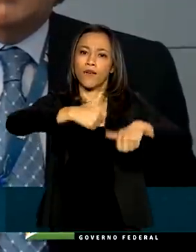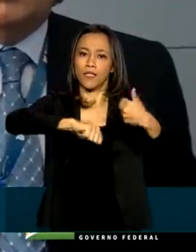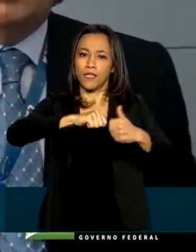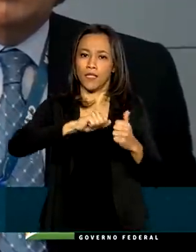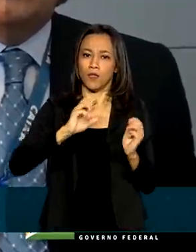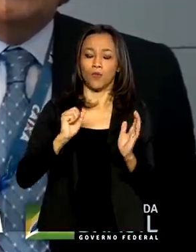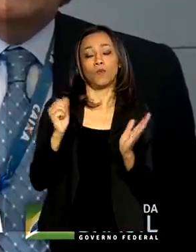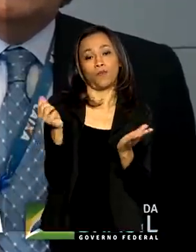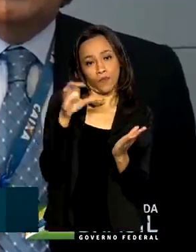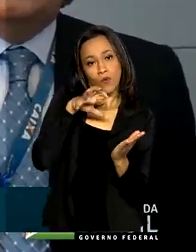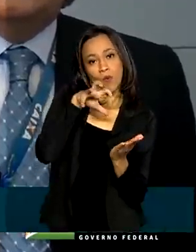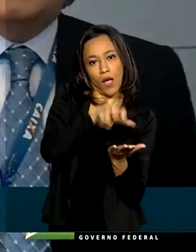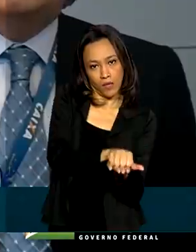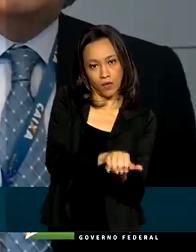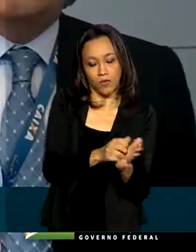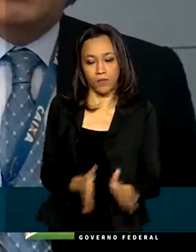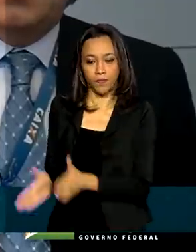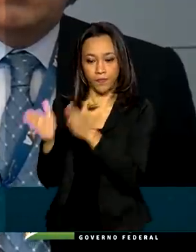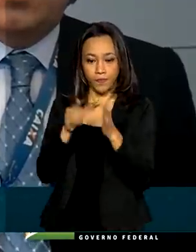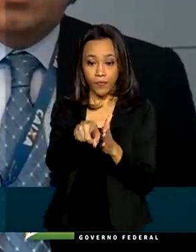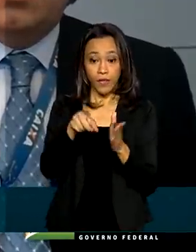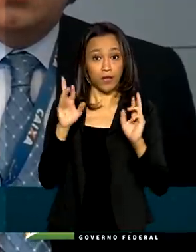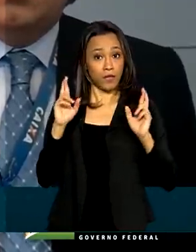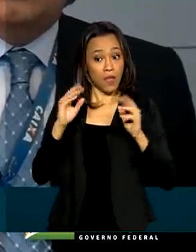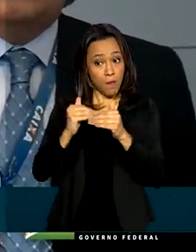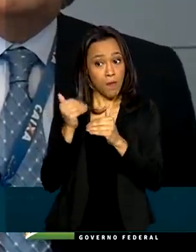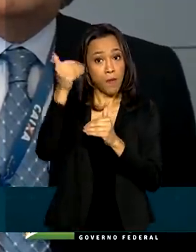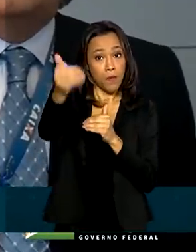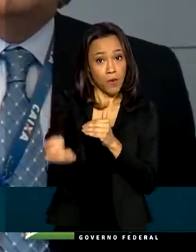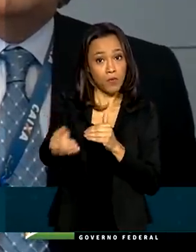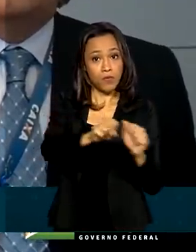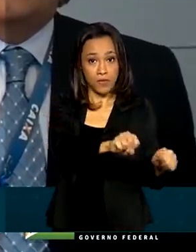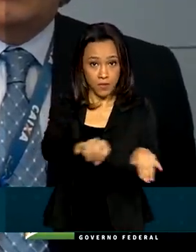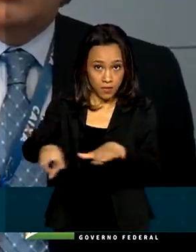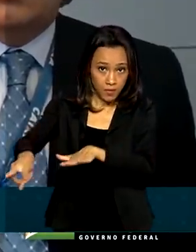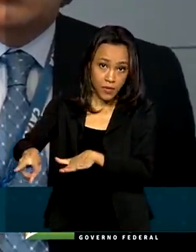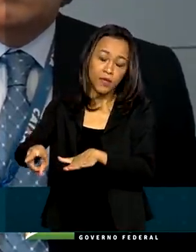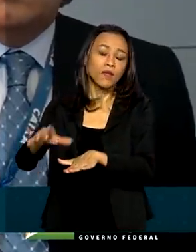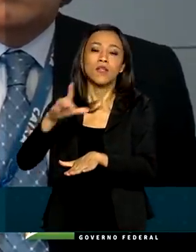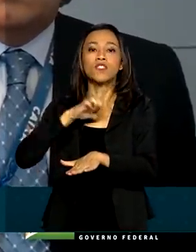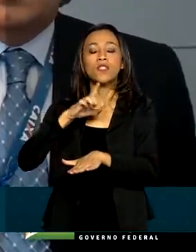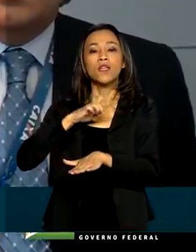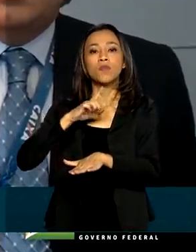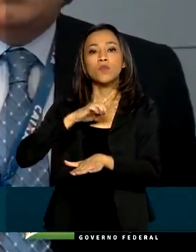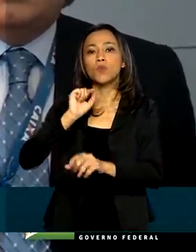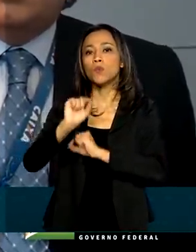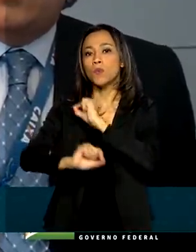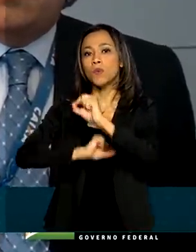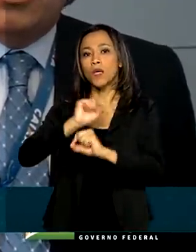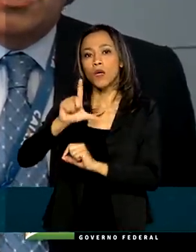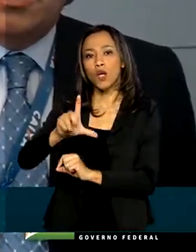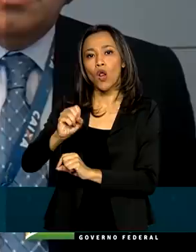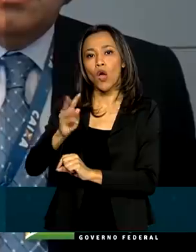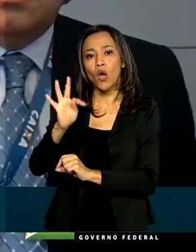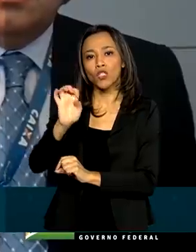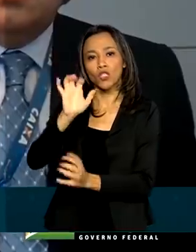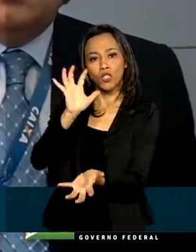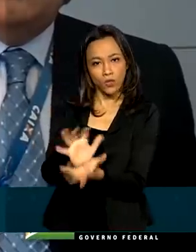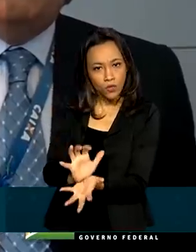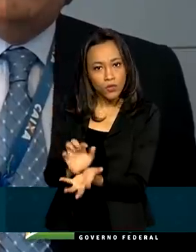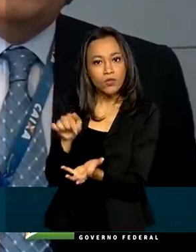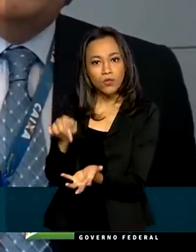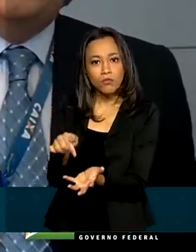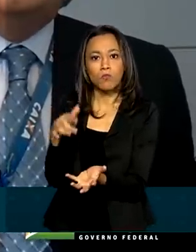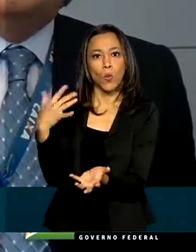expectativa é que na semana que vem nós tenhamos um lote relativamente grande,